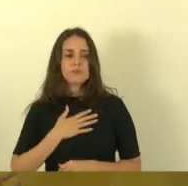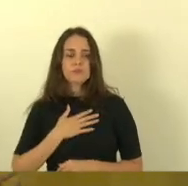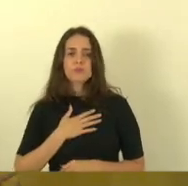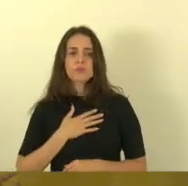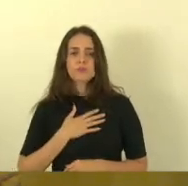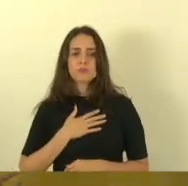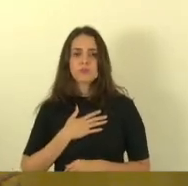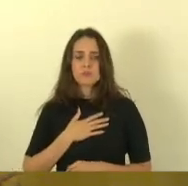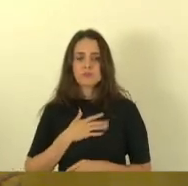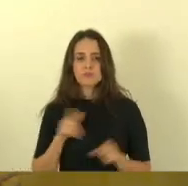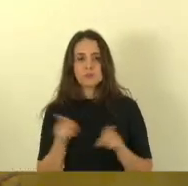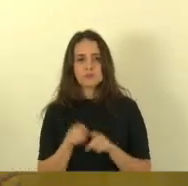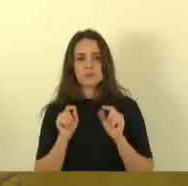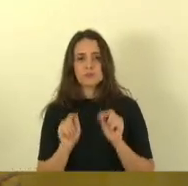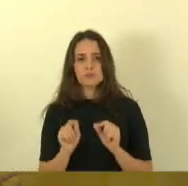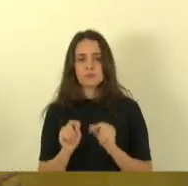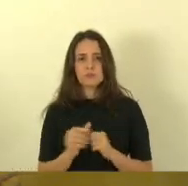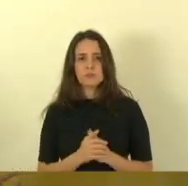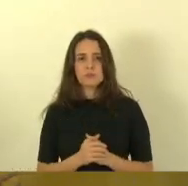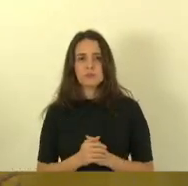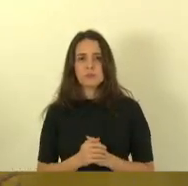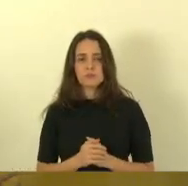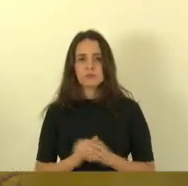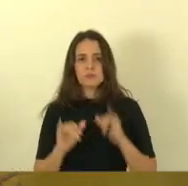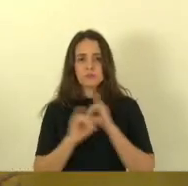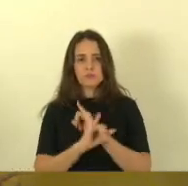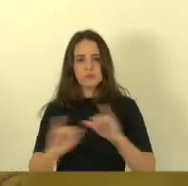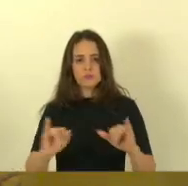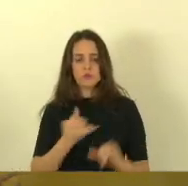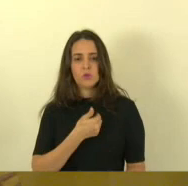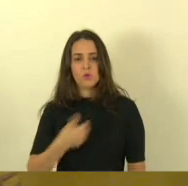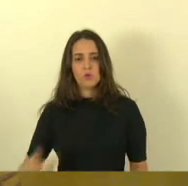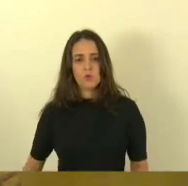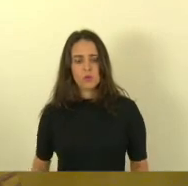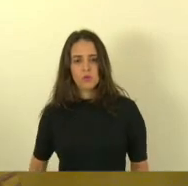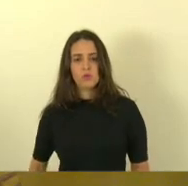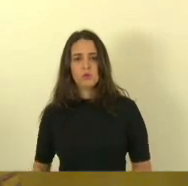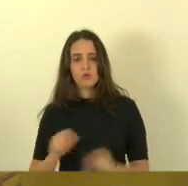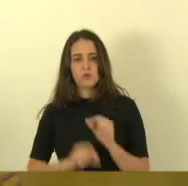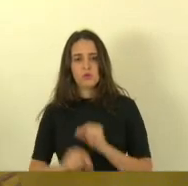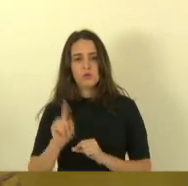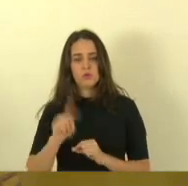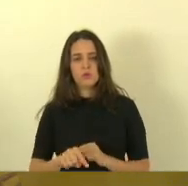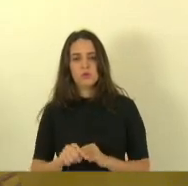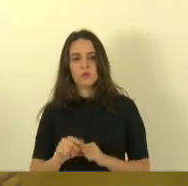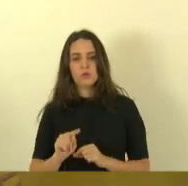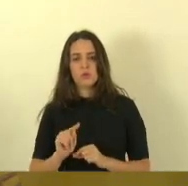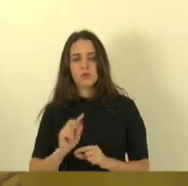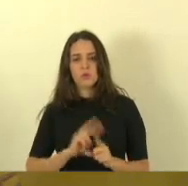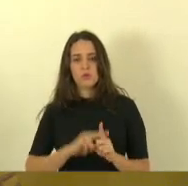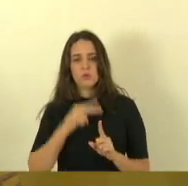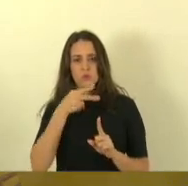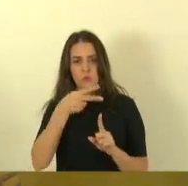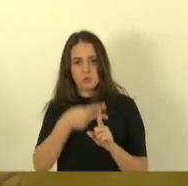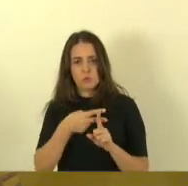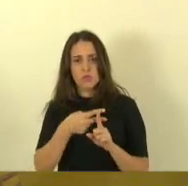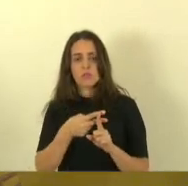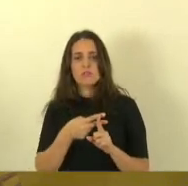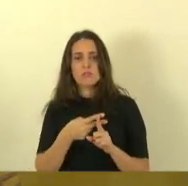de também conclamar ao governo do estado do espírito santo para que promova a duplicação da rodovia